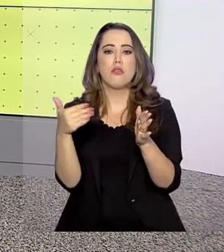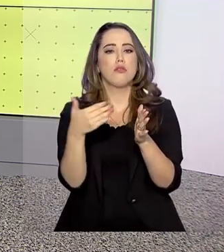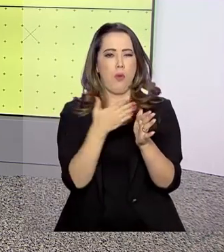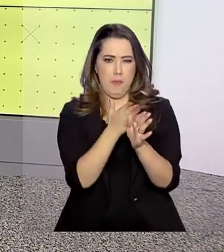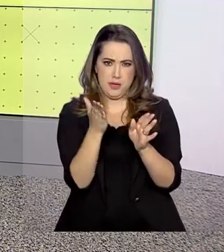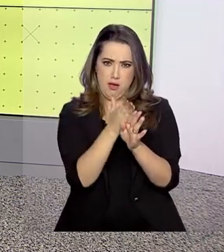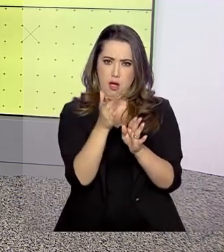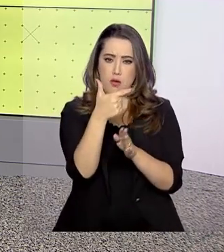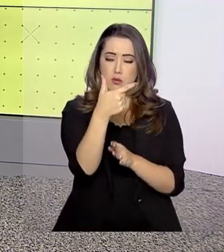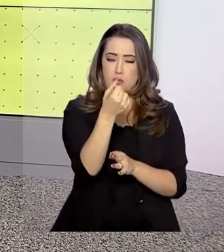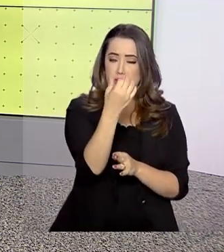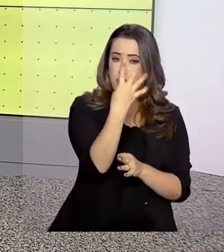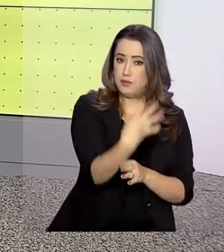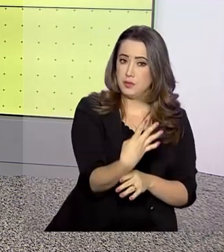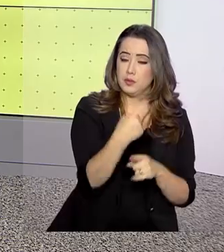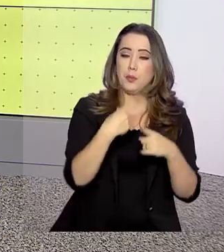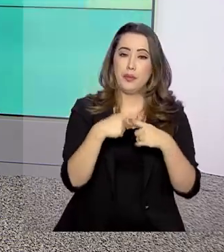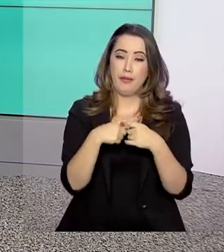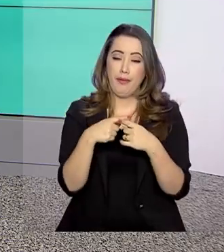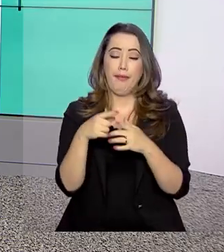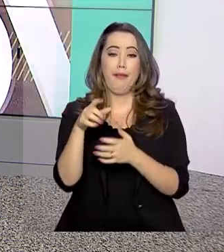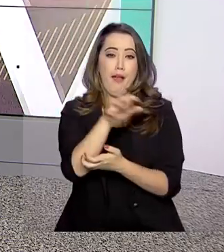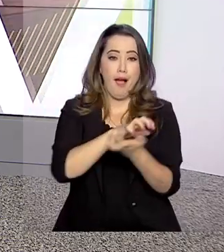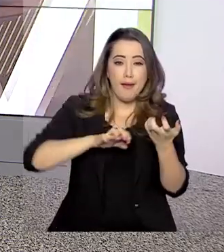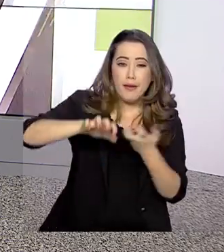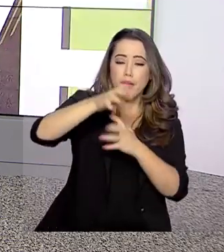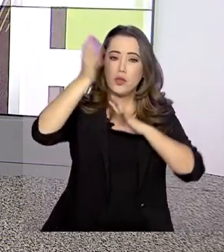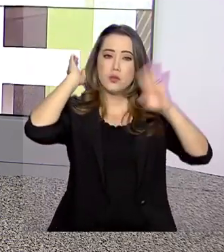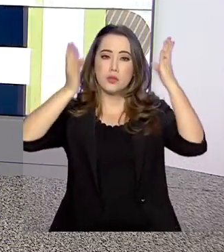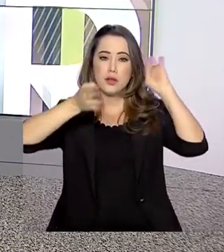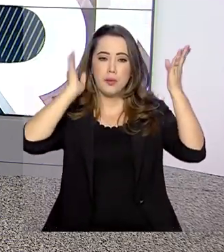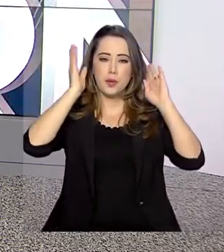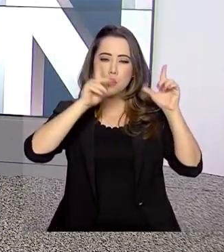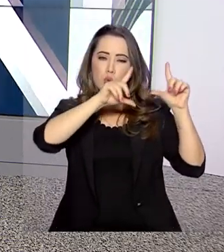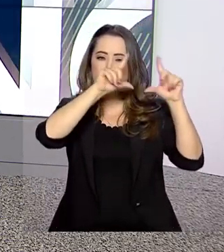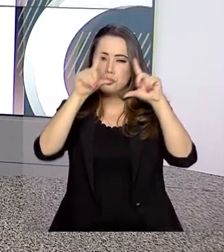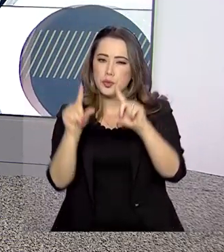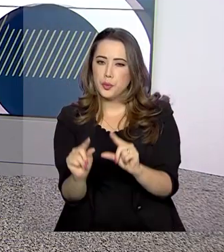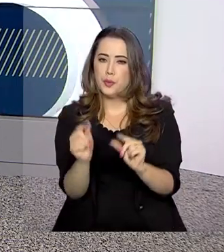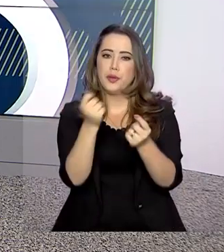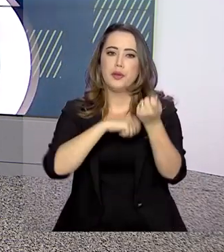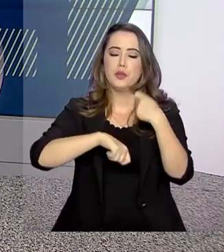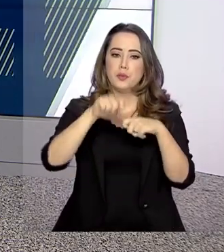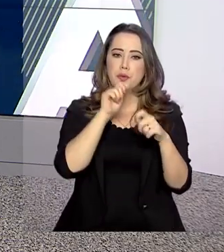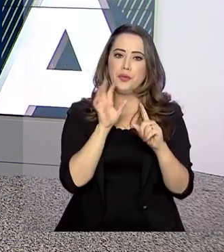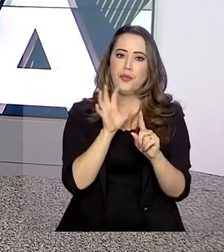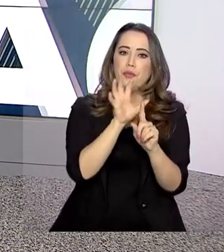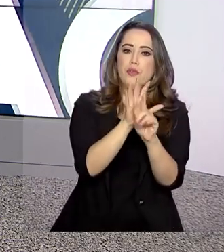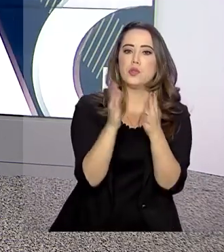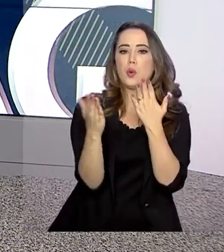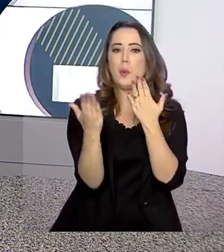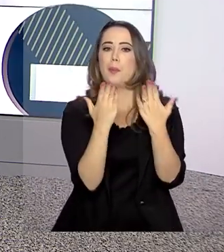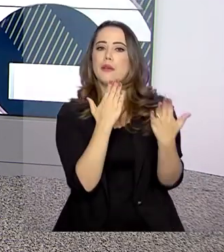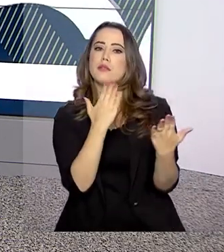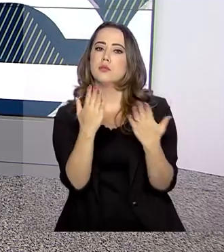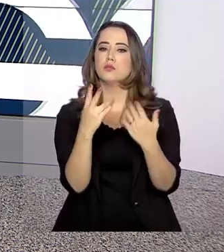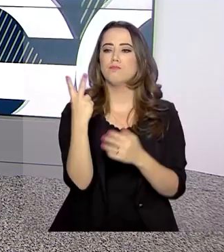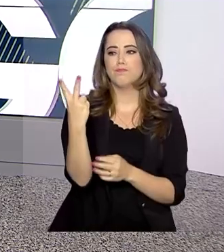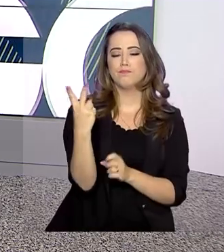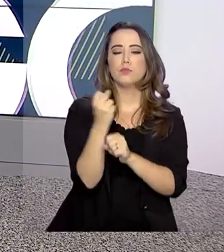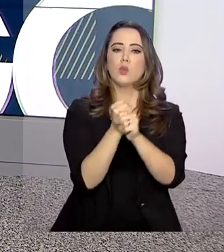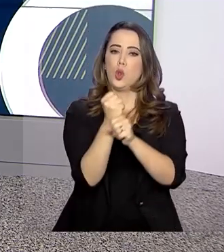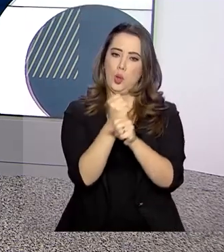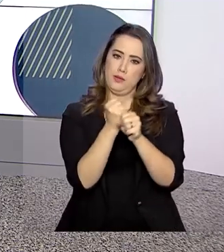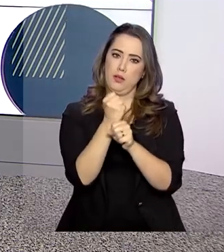federal, a greve dos caminhoneiros no ano passado desacelerou a economia e acabou influenciando a comparação